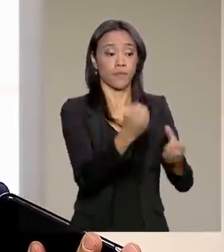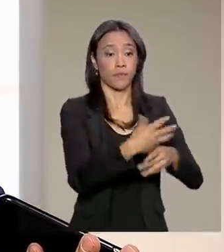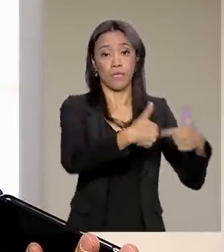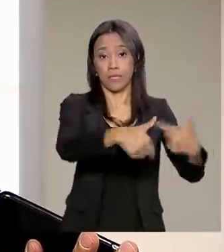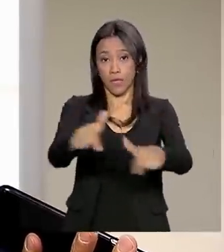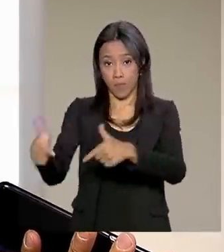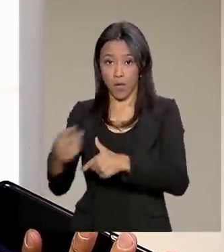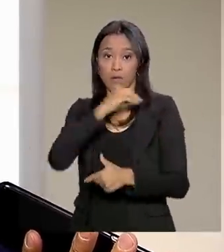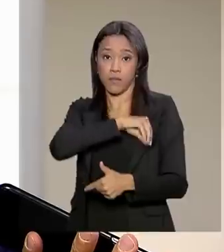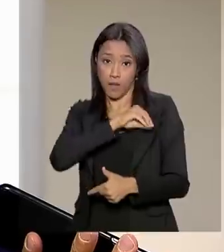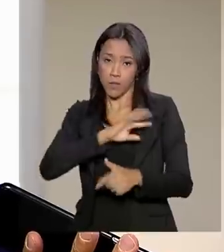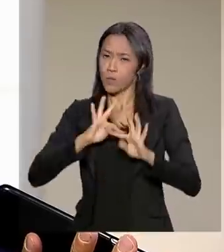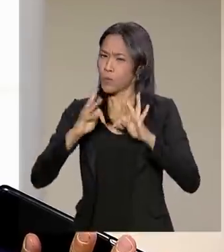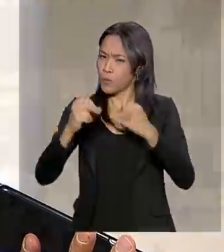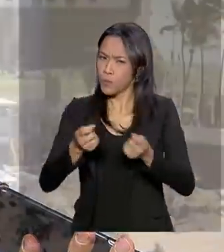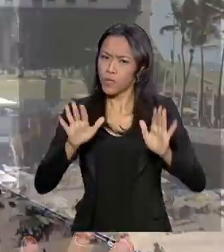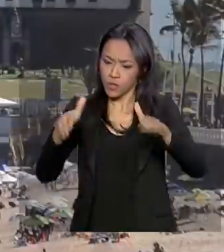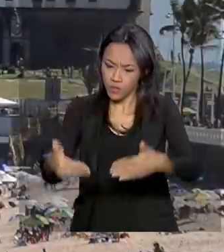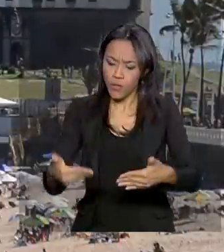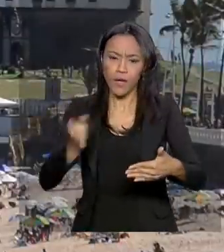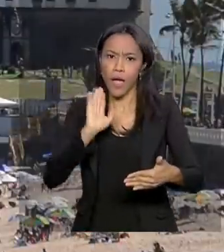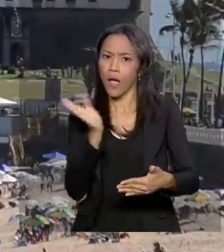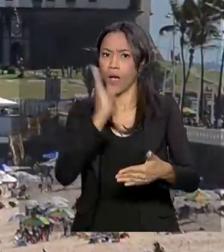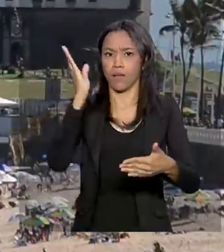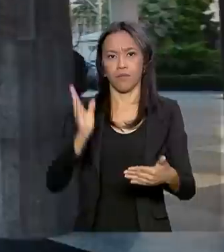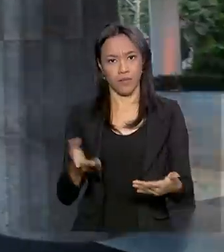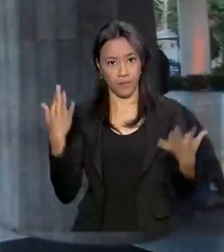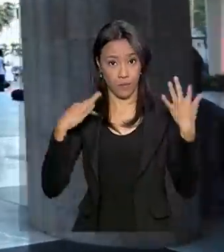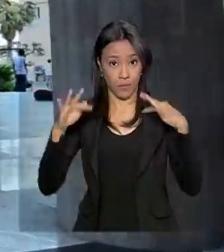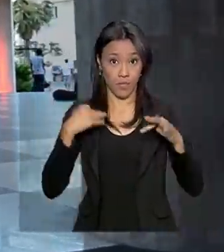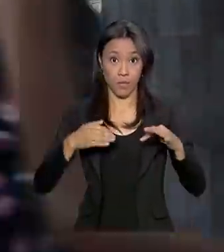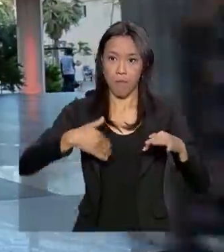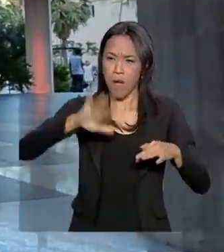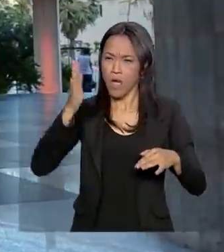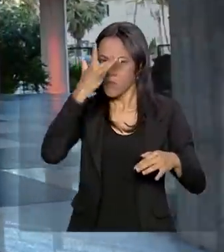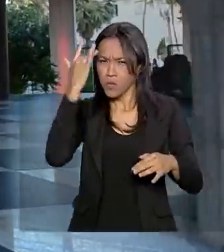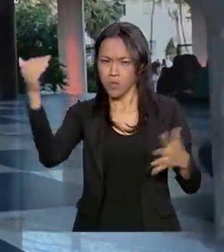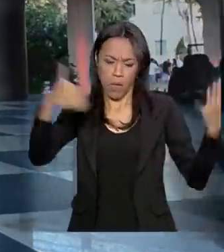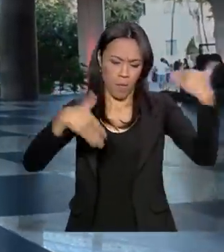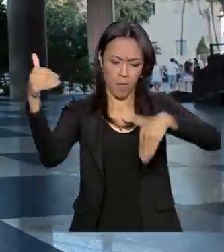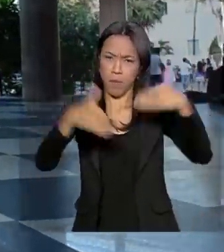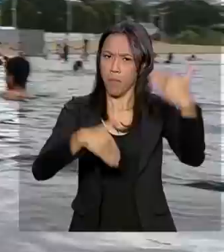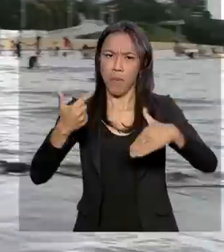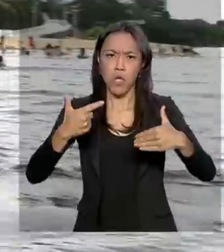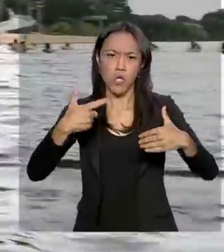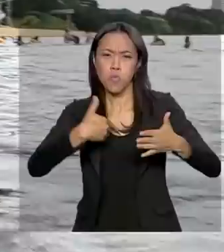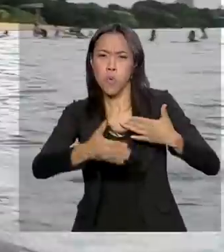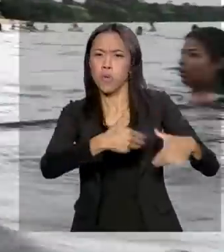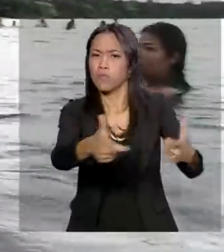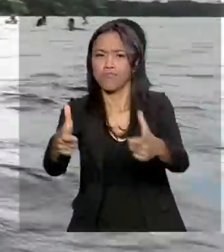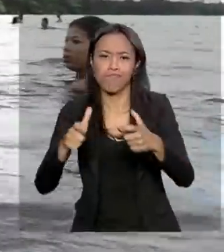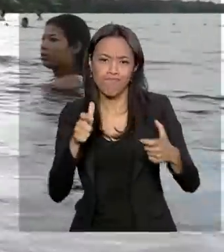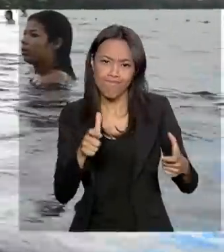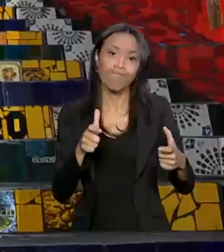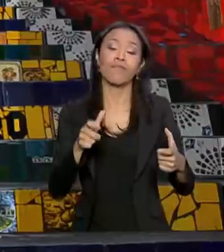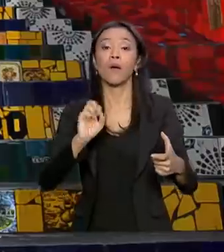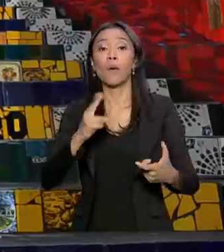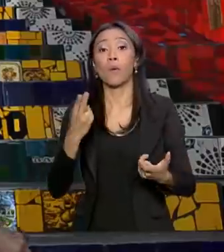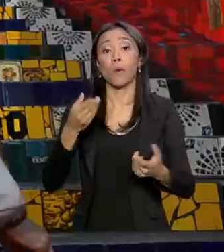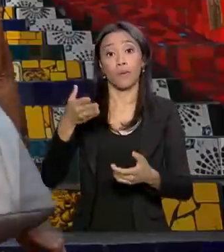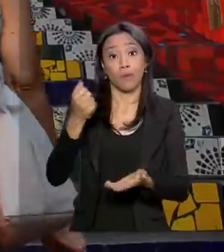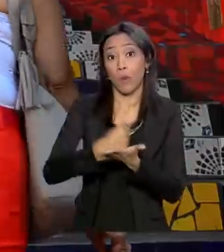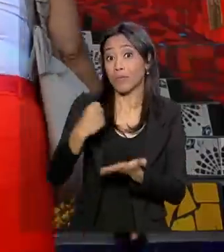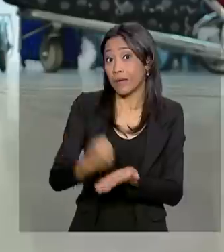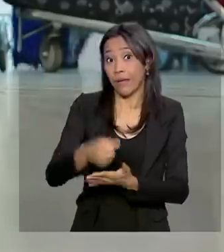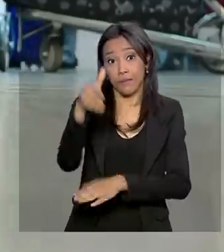faz pelo turismo, a geração de emprego e renda é muito rápida. Quando você aumenta o número de turistas em algum local, o hotel contrata, o restaurante